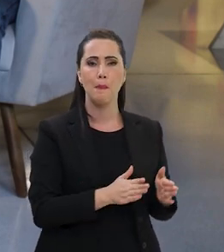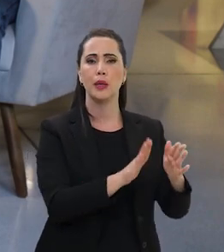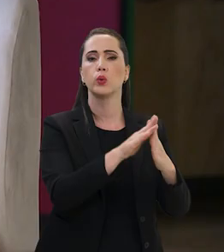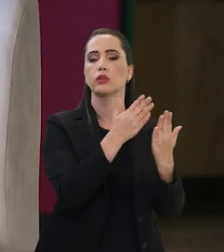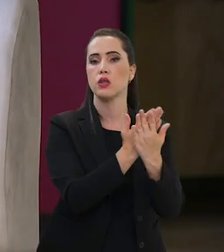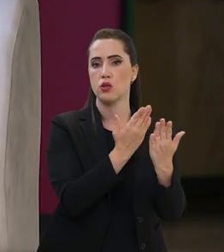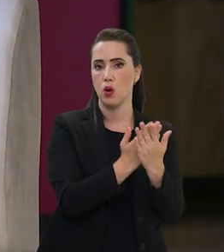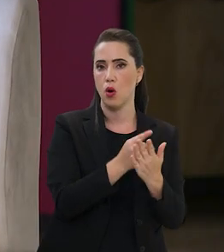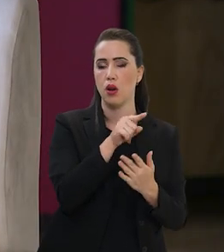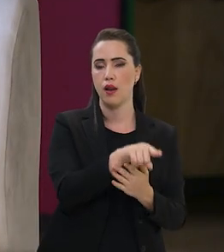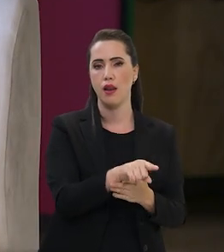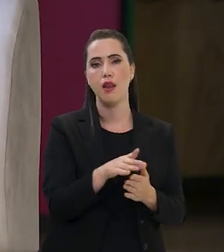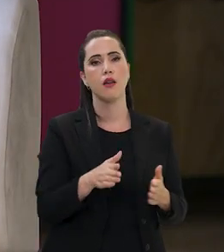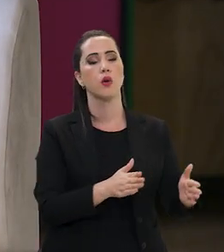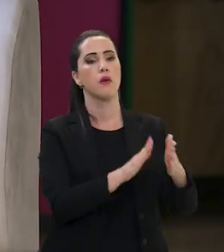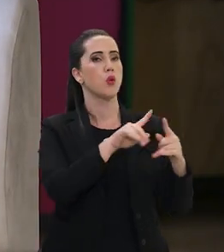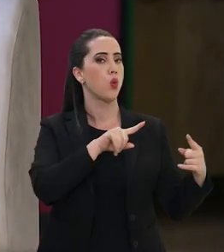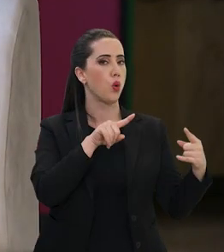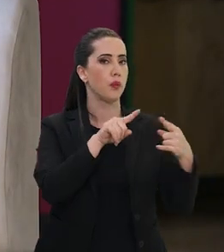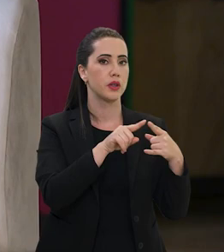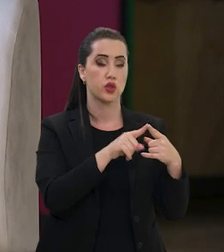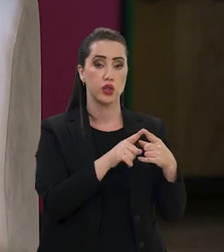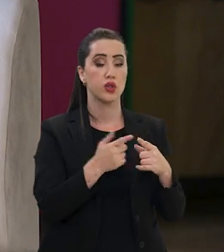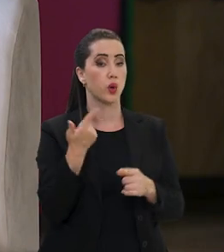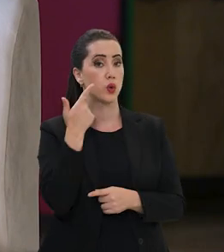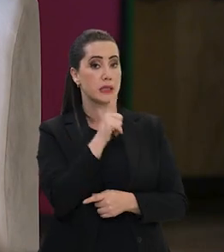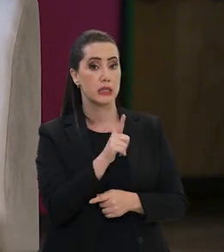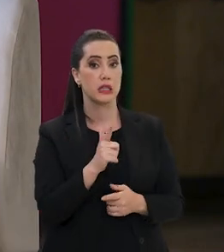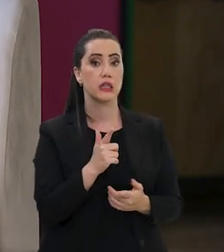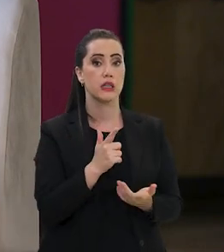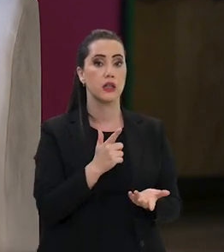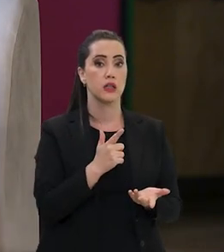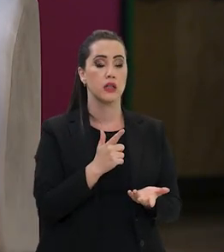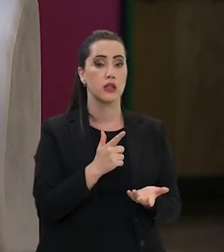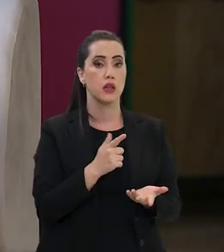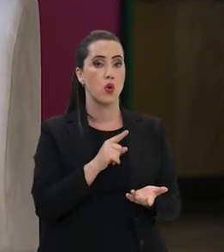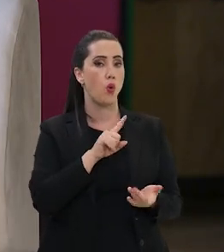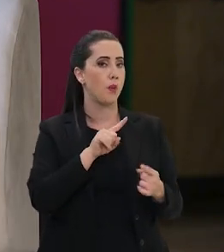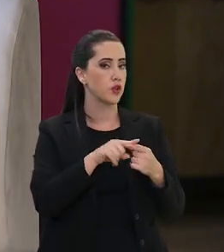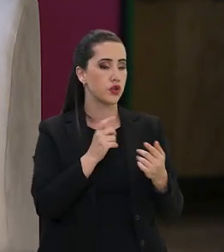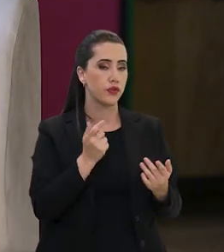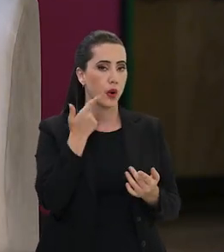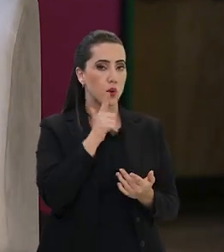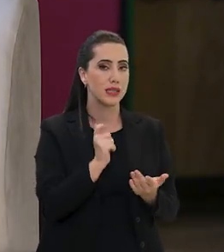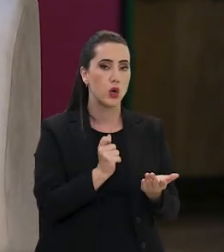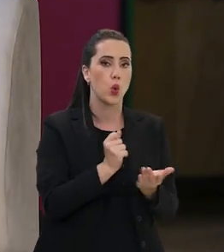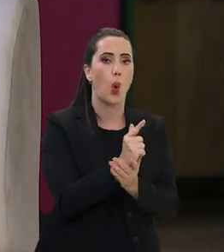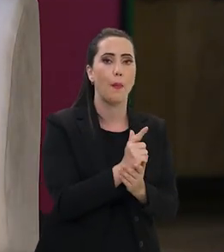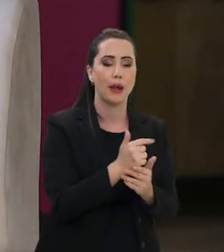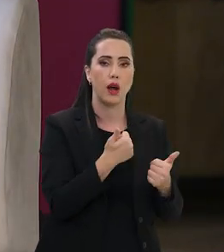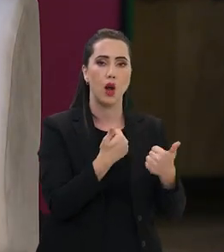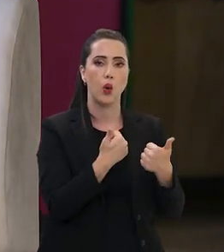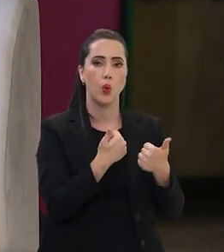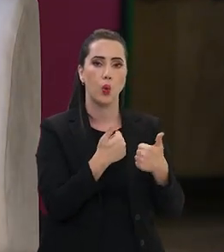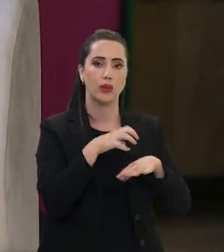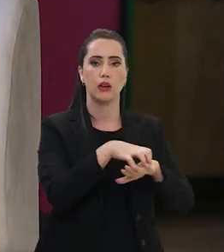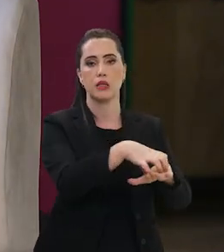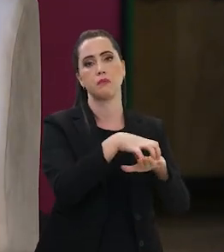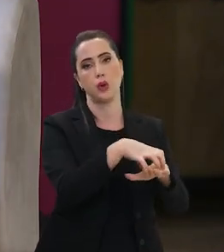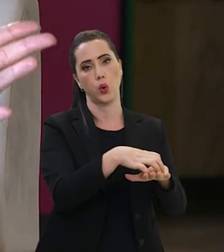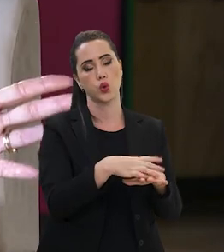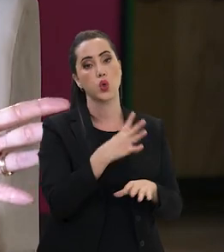Escola. O Caminho da Escola ele é um programa que é vocacionado a adquirir o transporte.